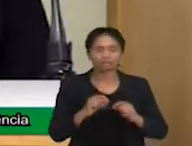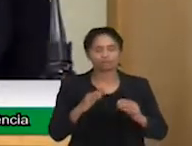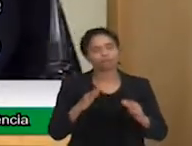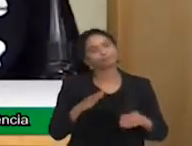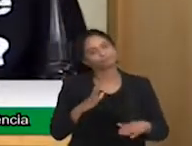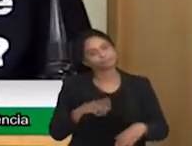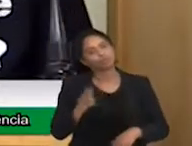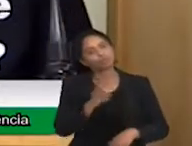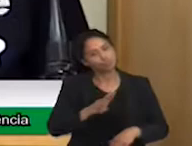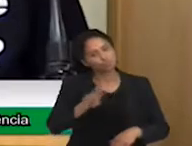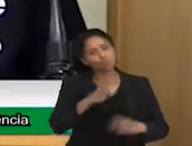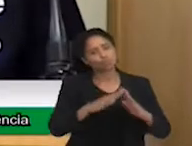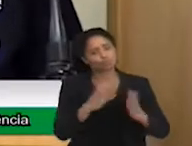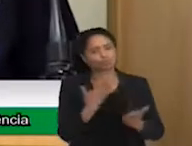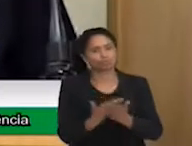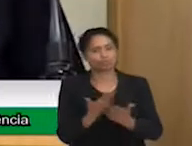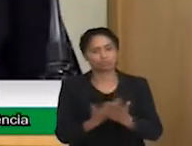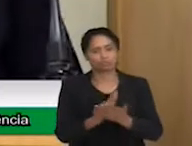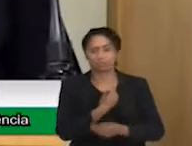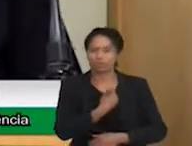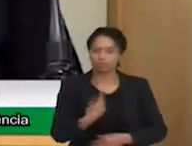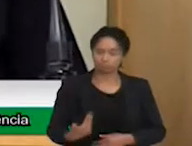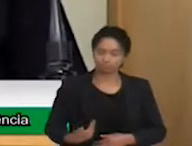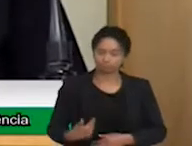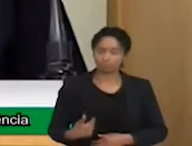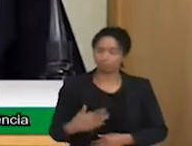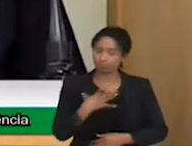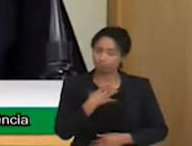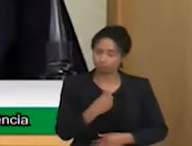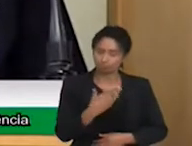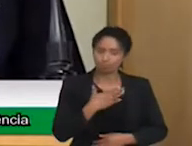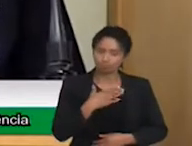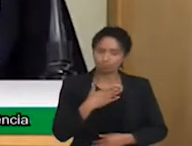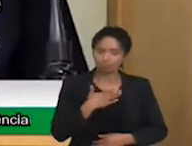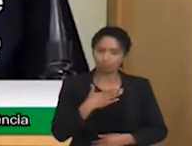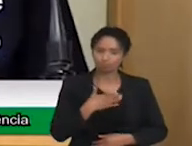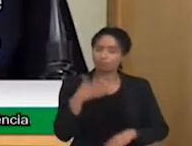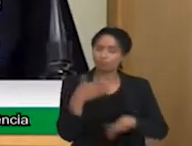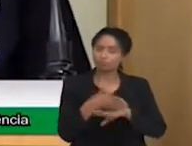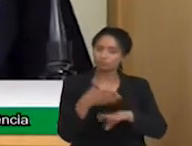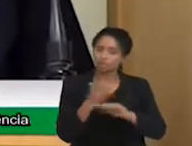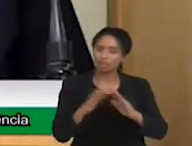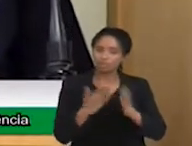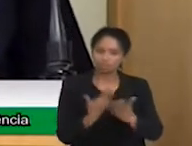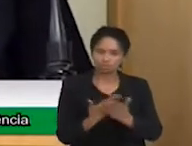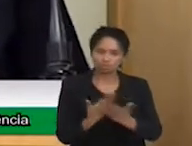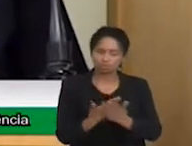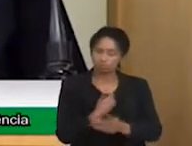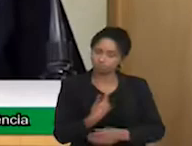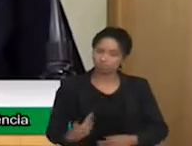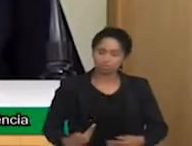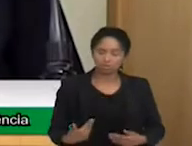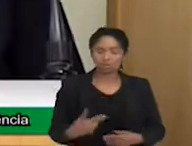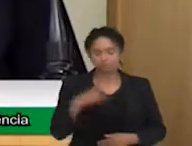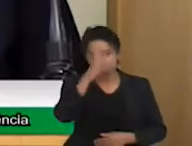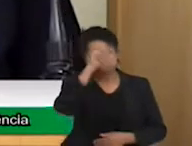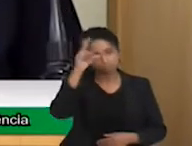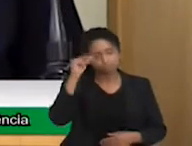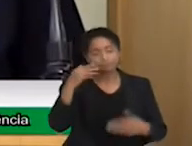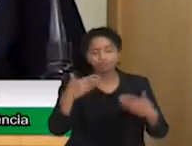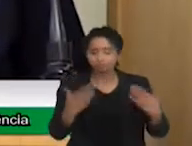matriculado na rede municipal de ensino. Ele é autista, tem 11 anos.